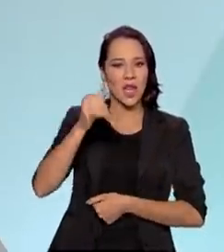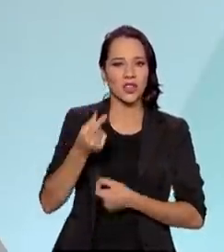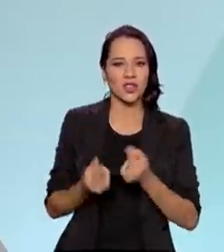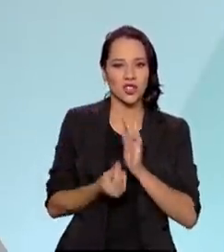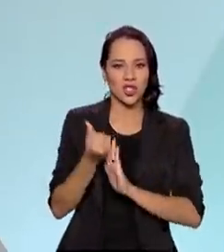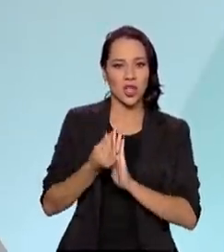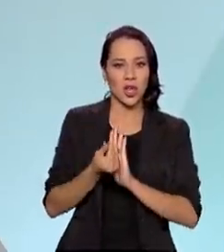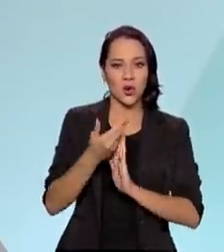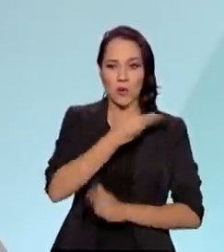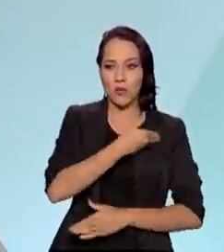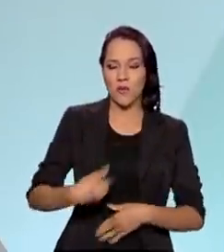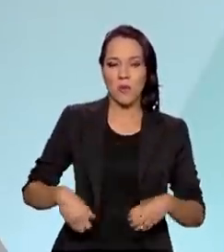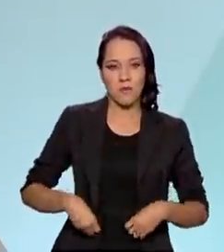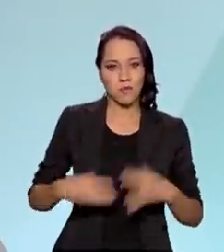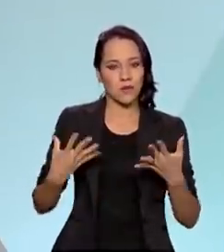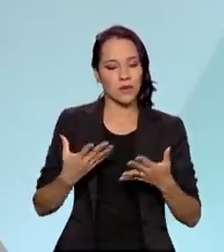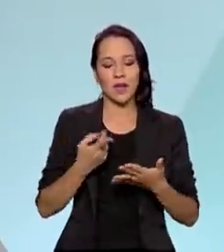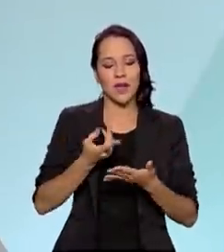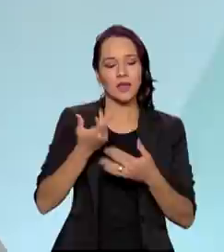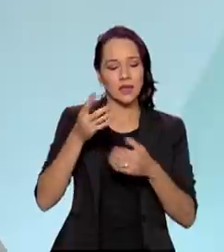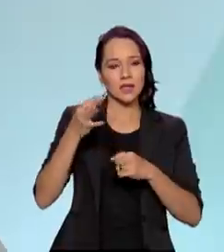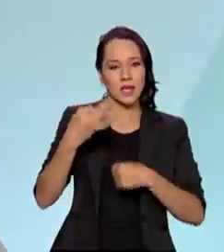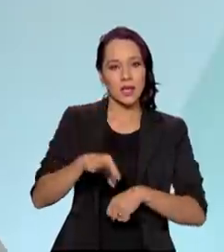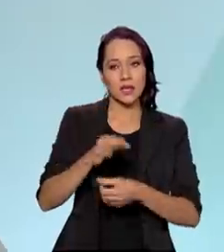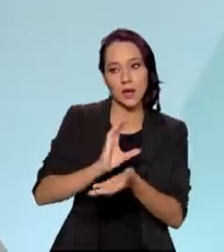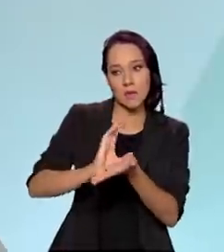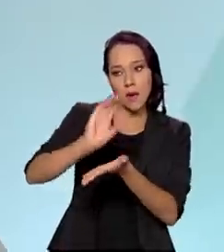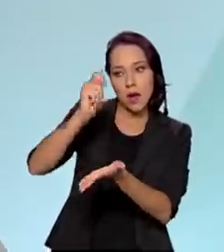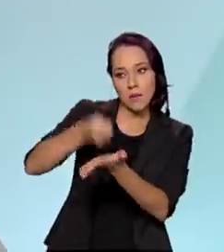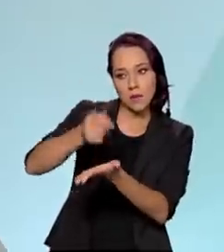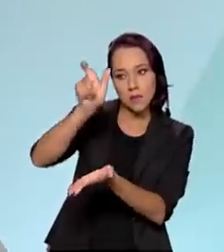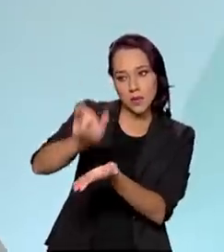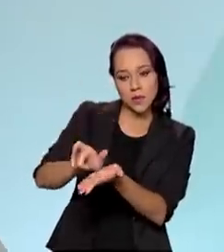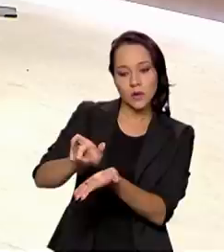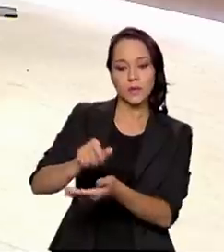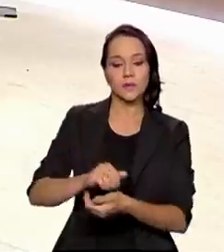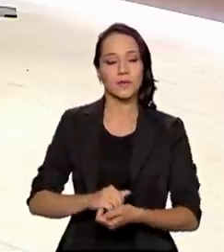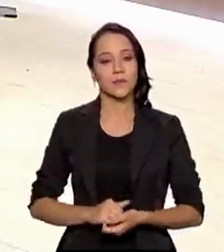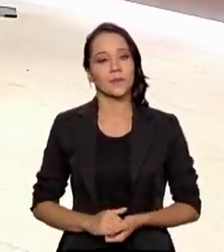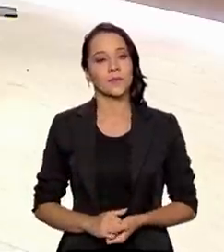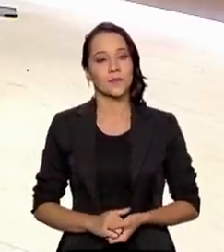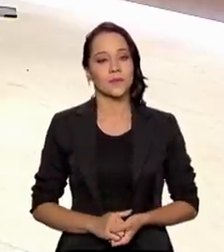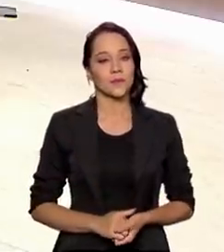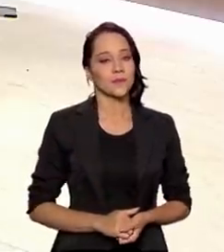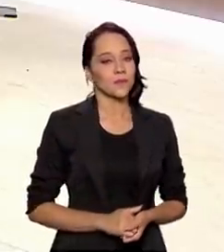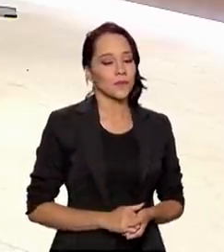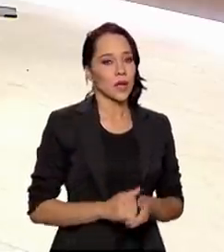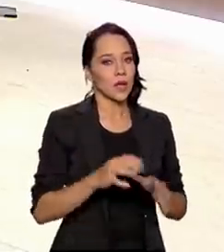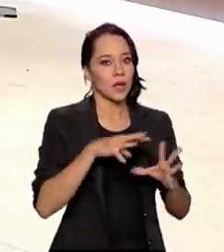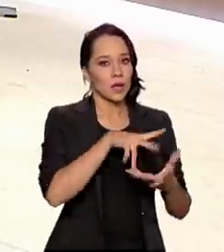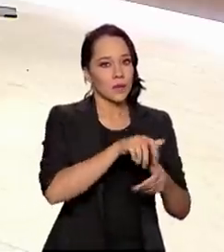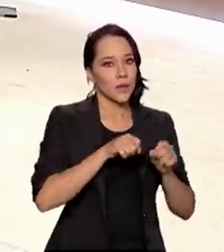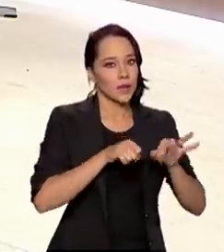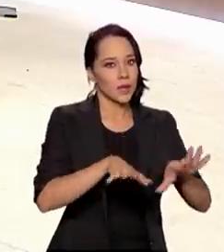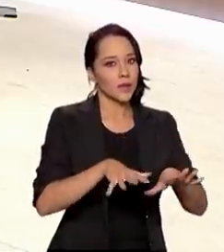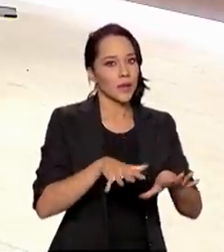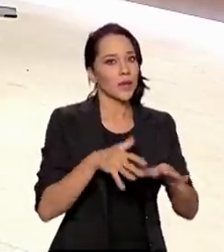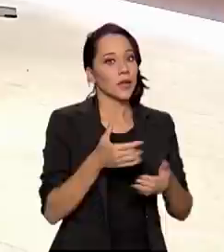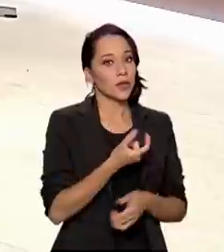dinheiro público e garantir que o pagamento está sendo feito para quem, de fato, detém esse direito. Pandemia 2020,